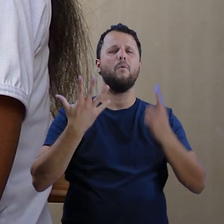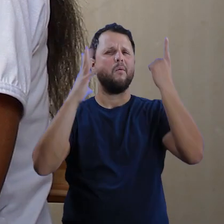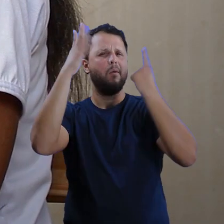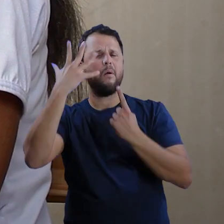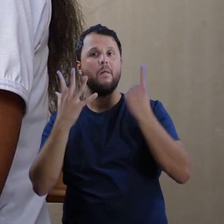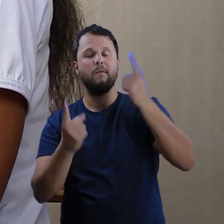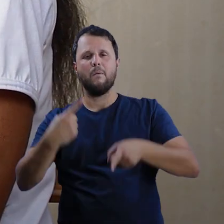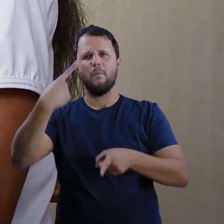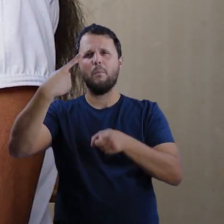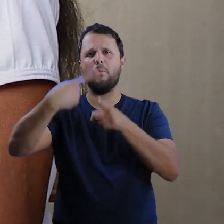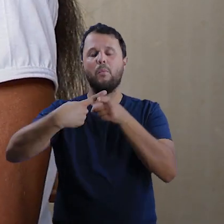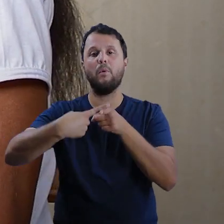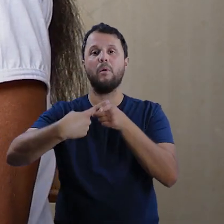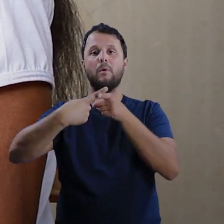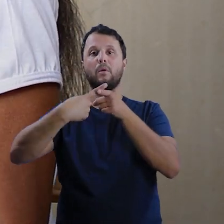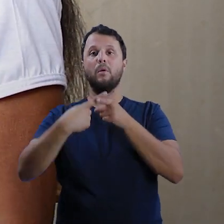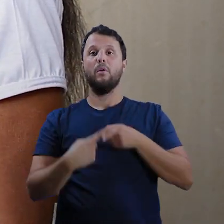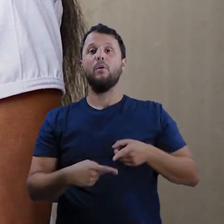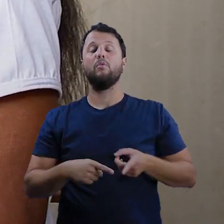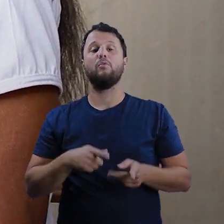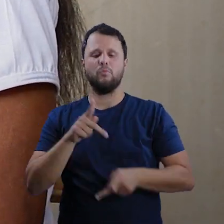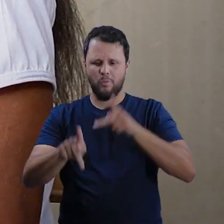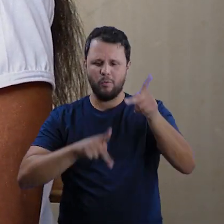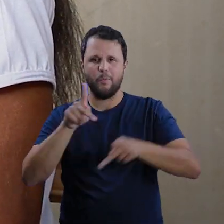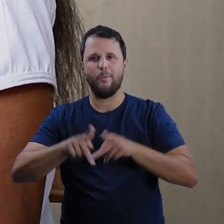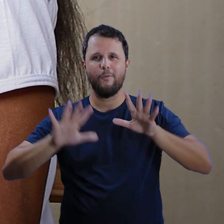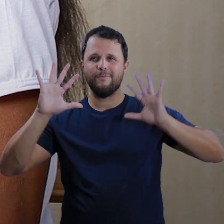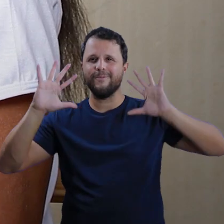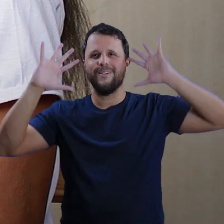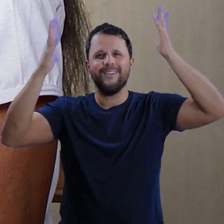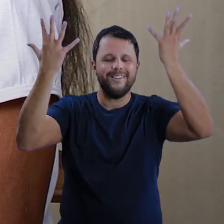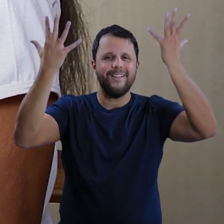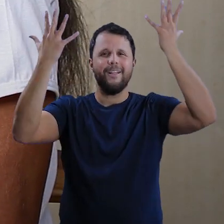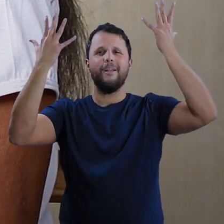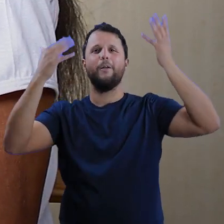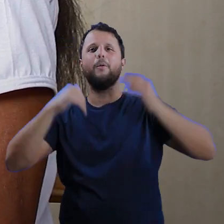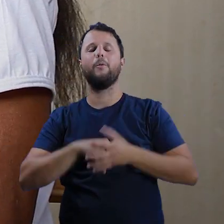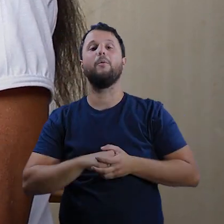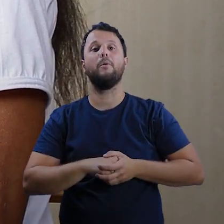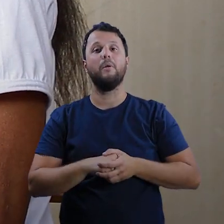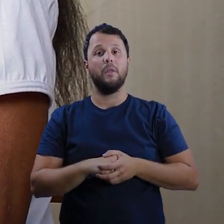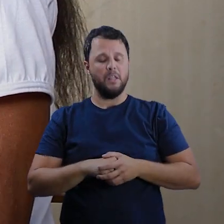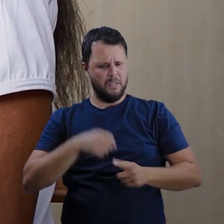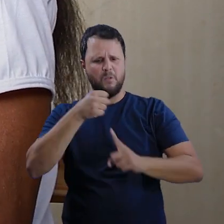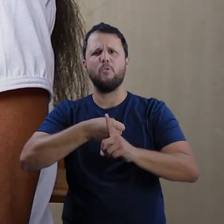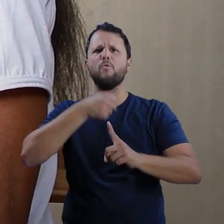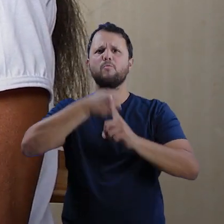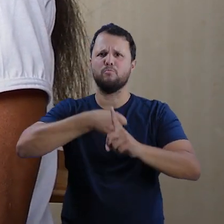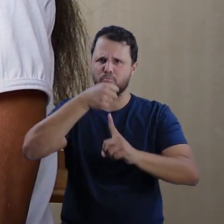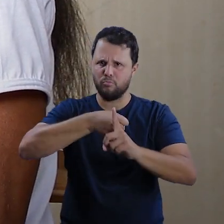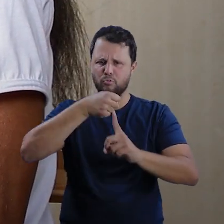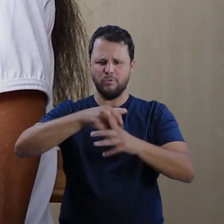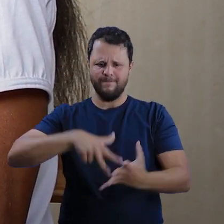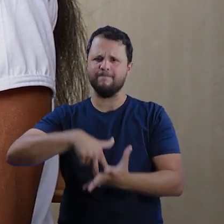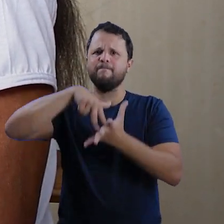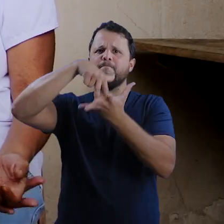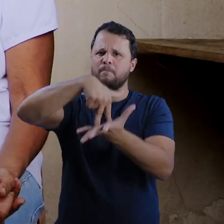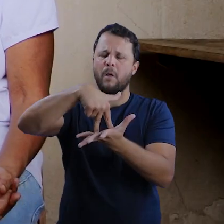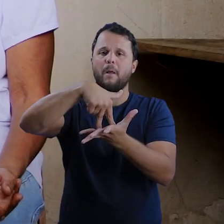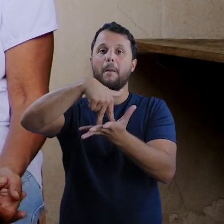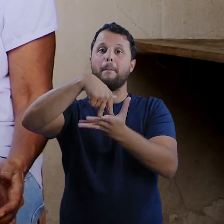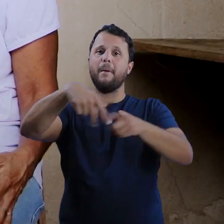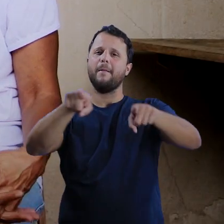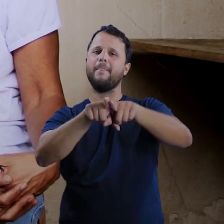porque nós somos povo festeiro, comemorativo, que apesar da luta e da resistência,